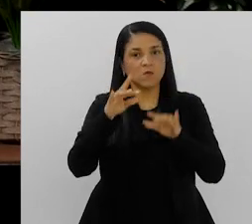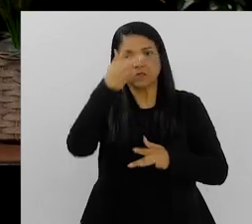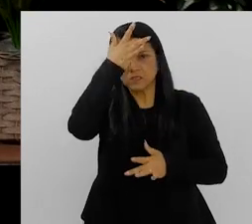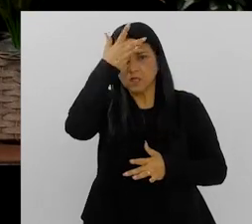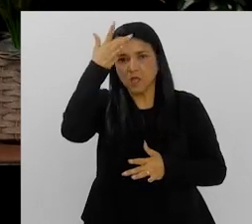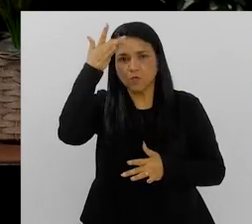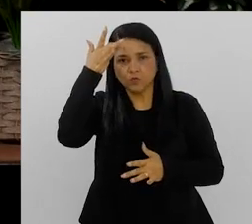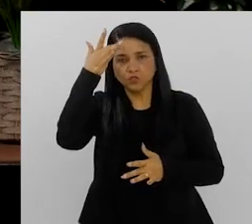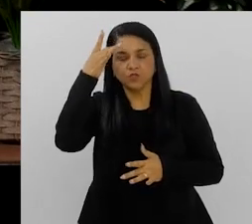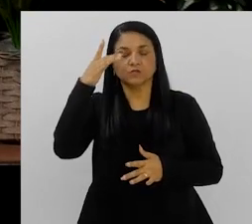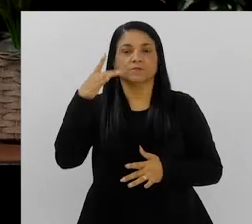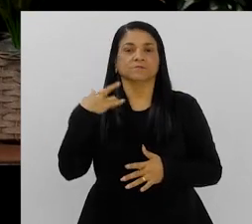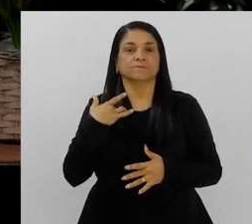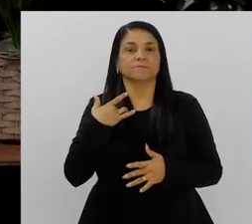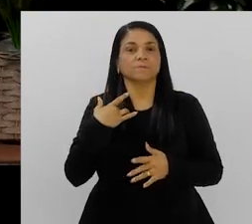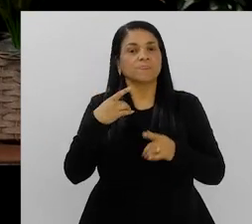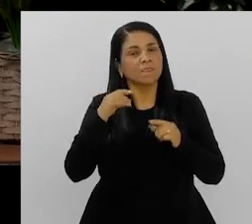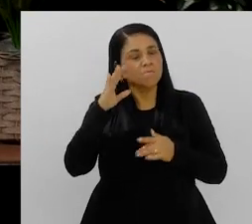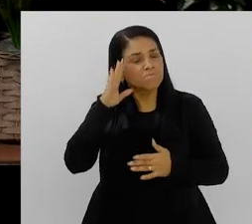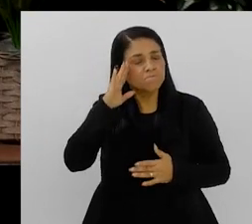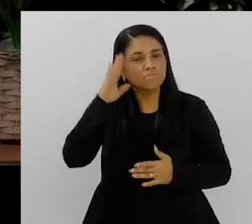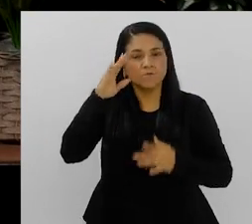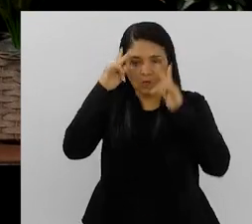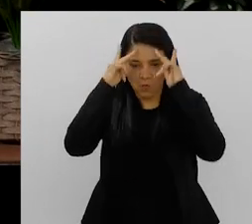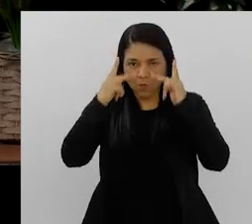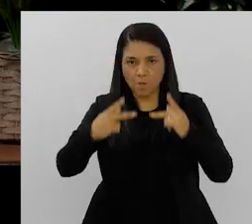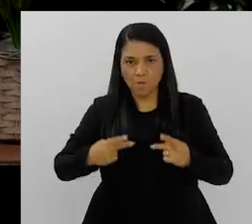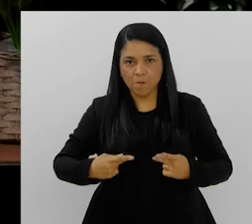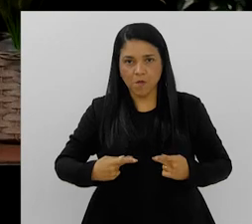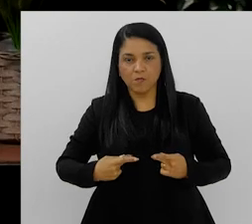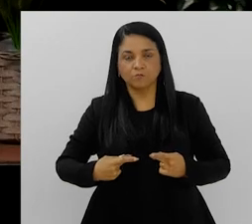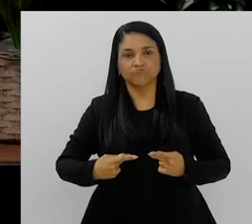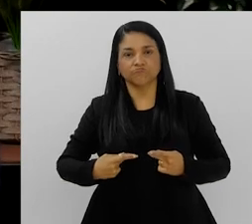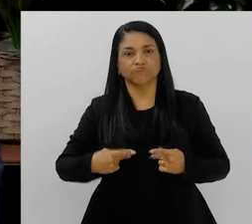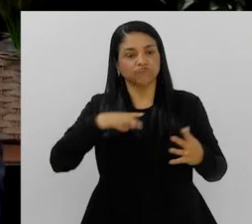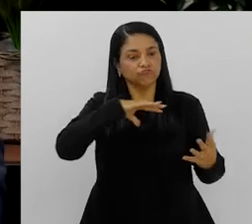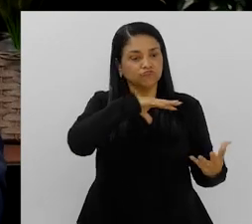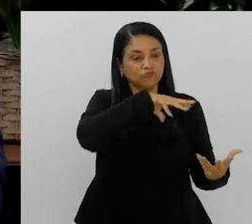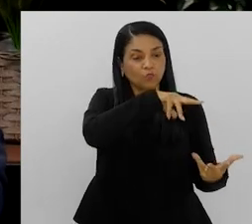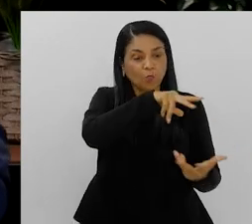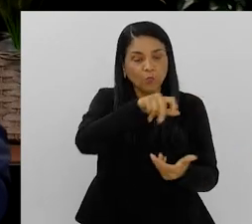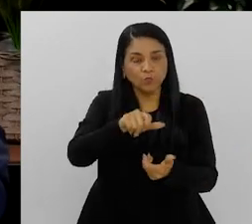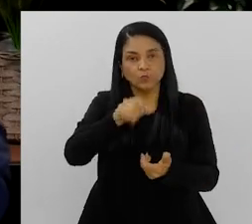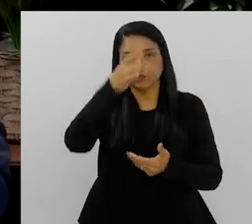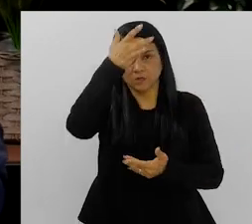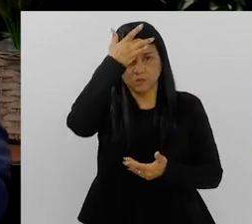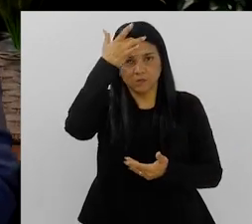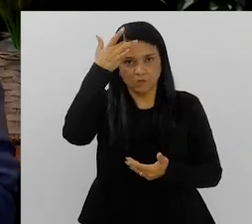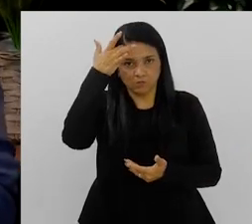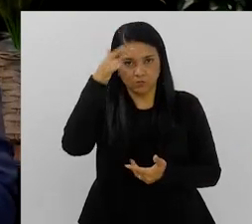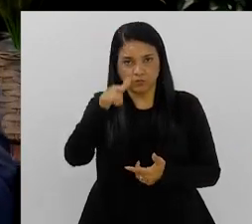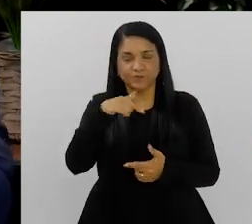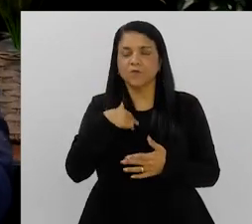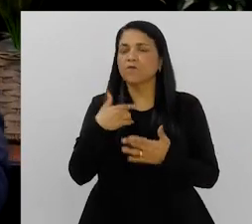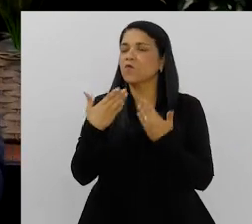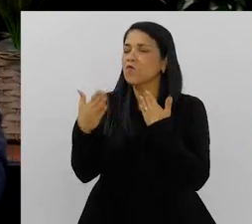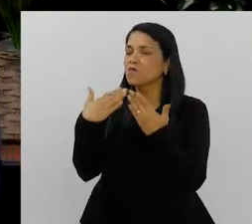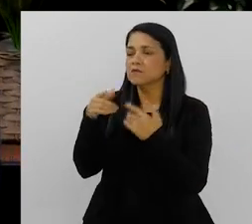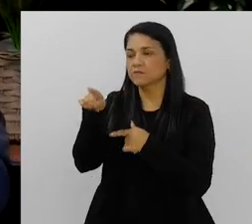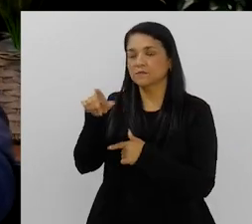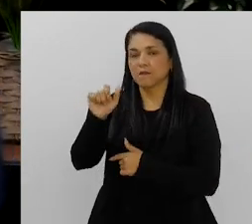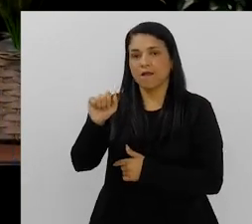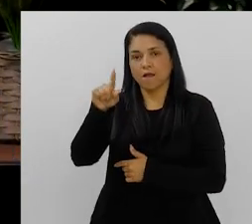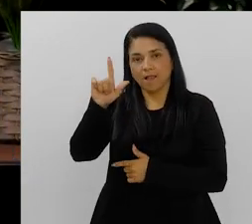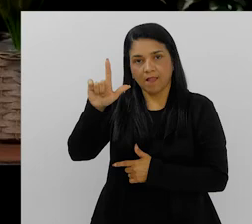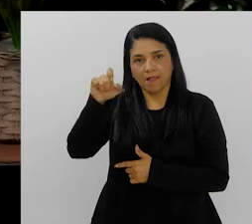direito humano fundamental e deve ser incluída na cobertura universal da saúde. Alex, começar contigo